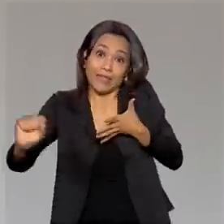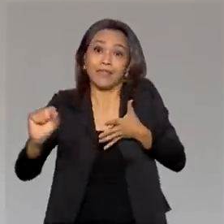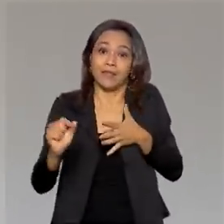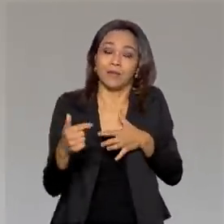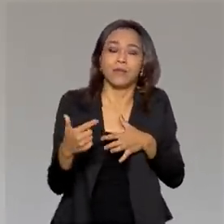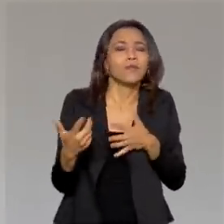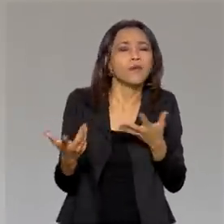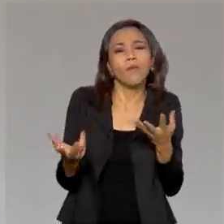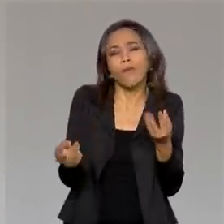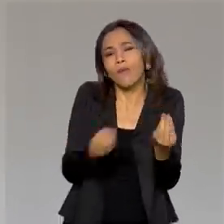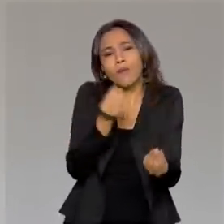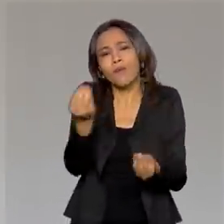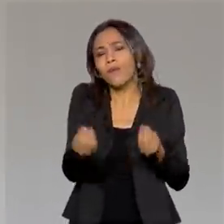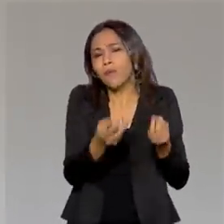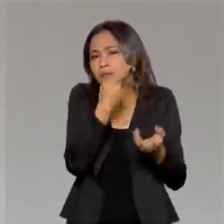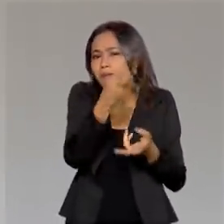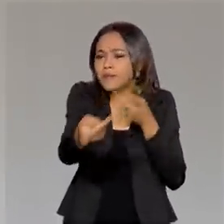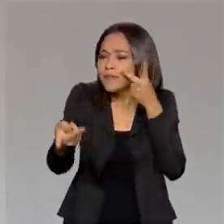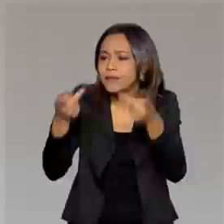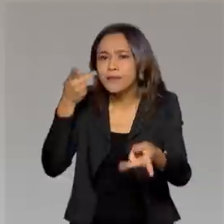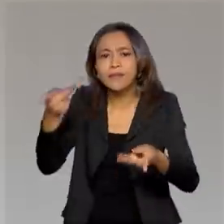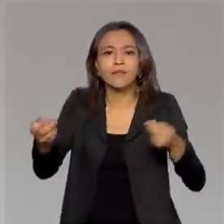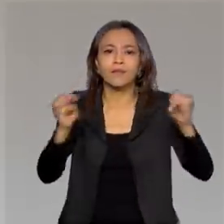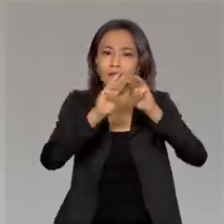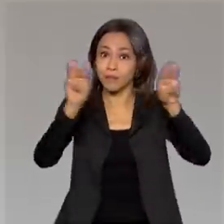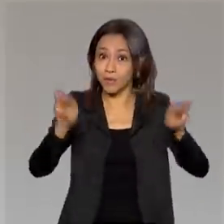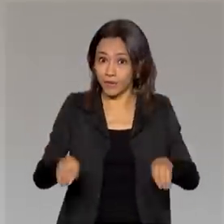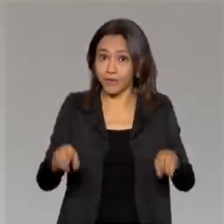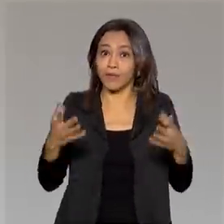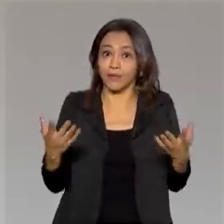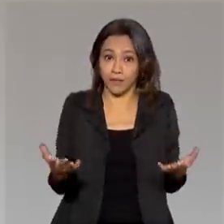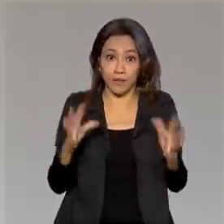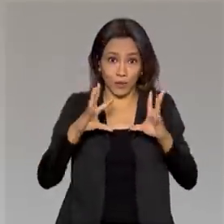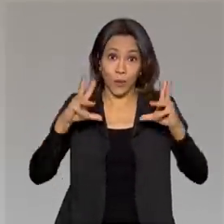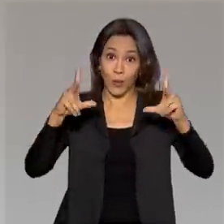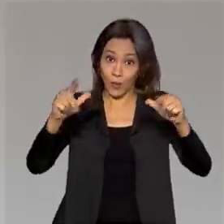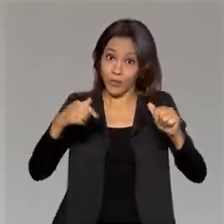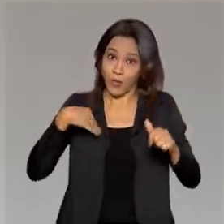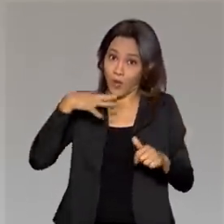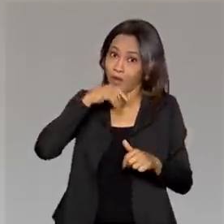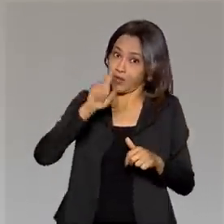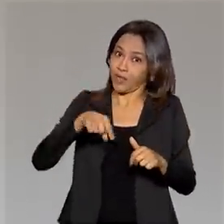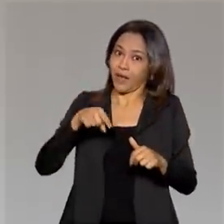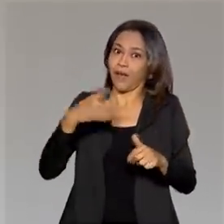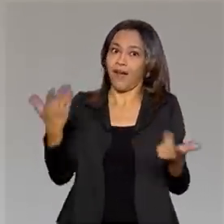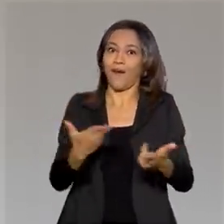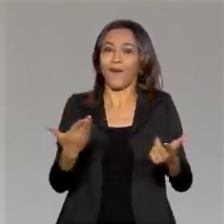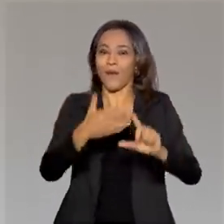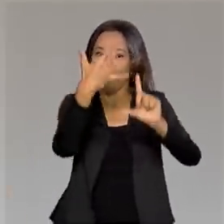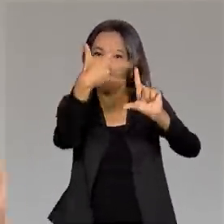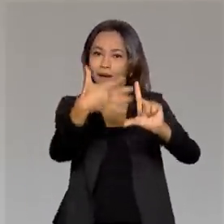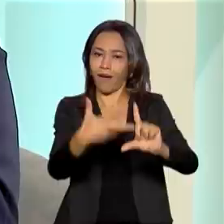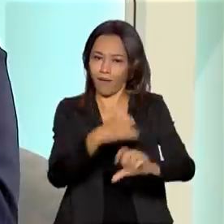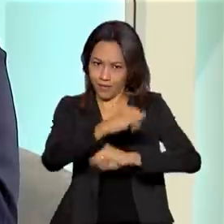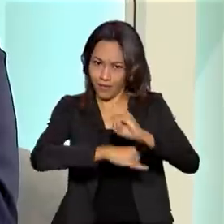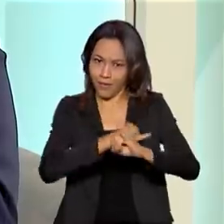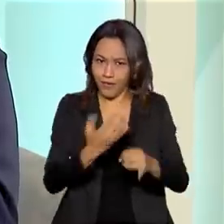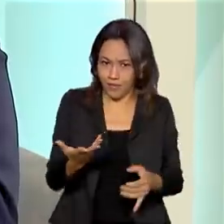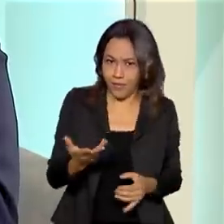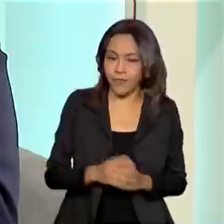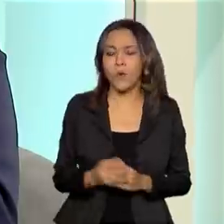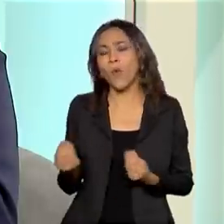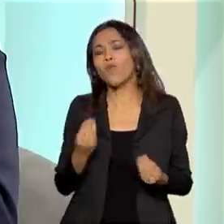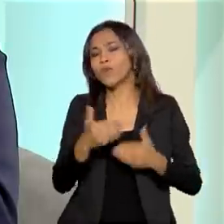Como que ficaram as visitações? Presumo eu que todas passaram a ser online. Como é que foi esse processo? Esse é um